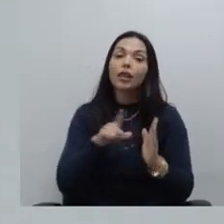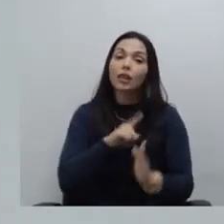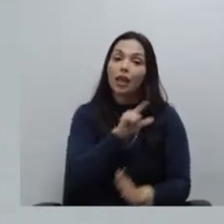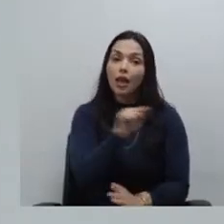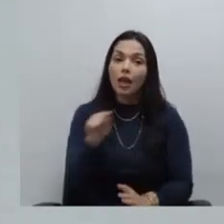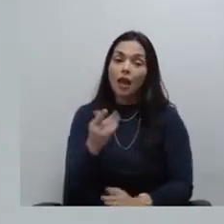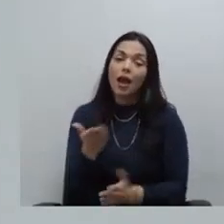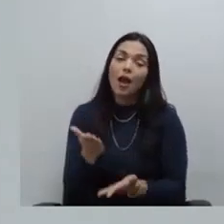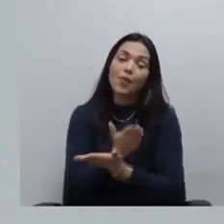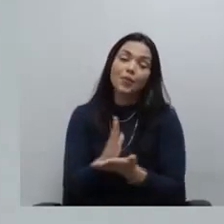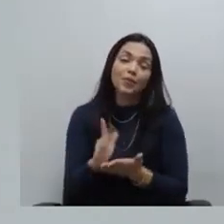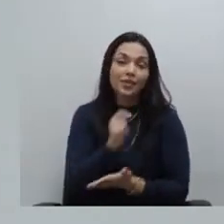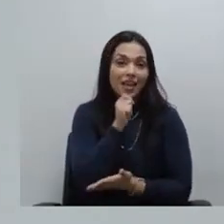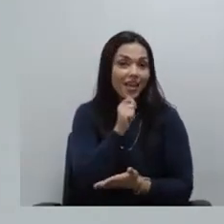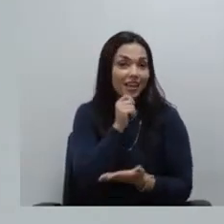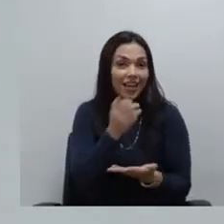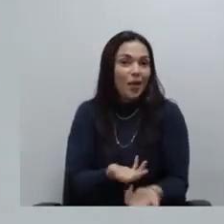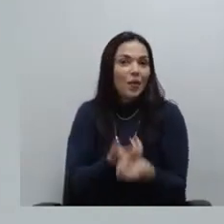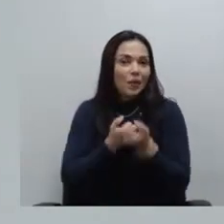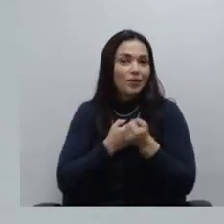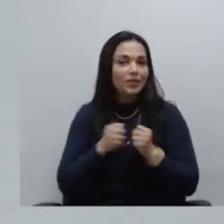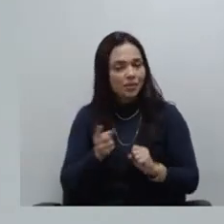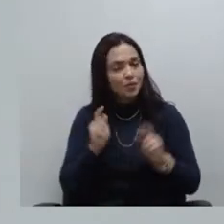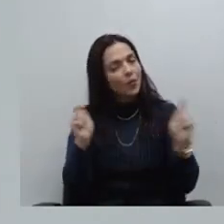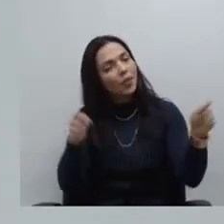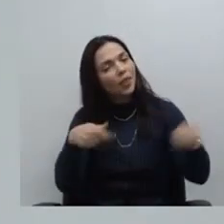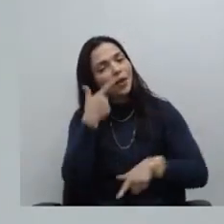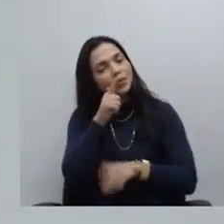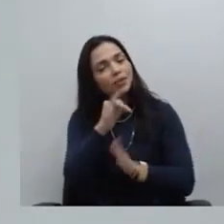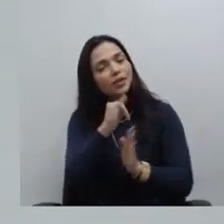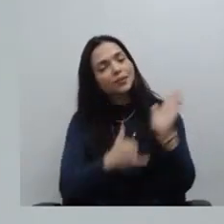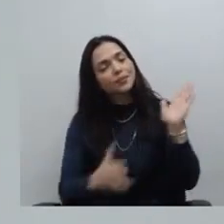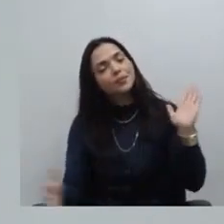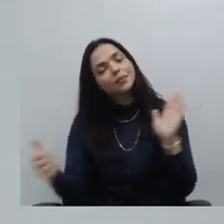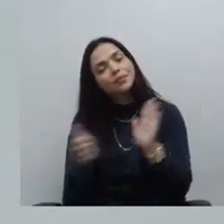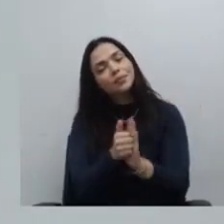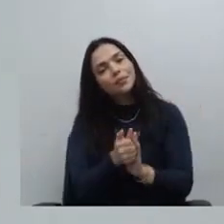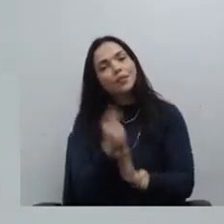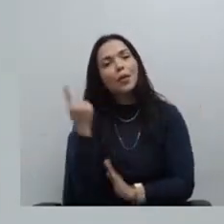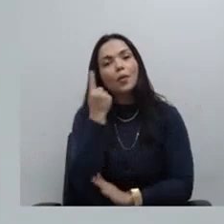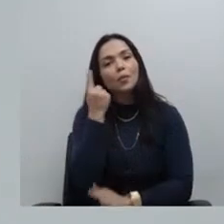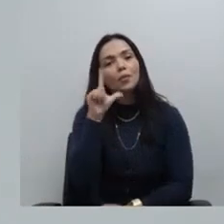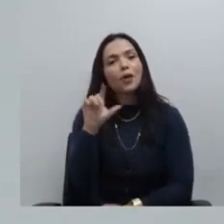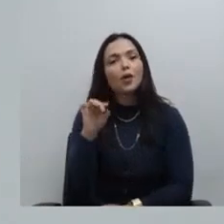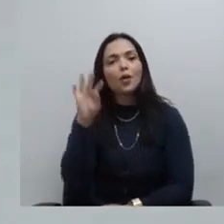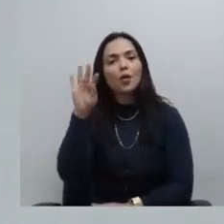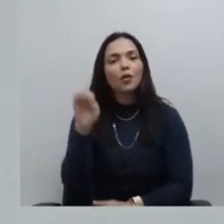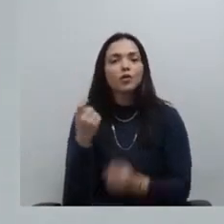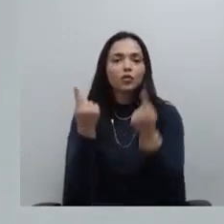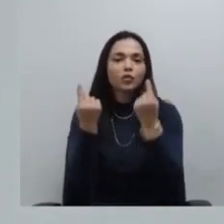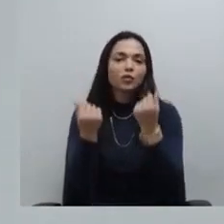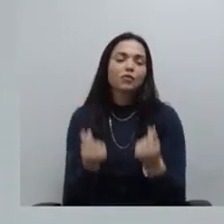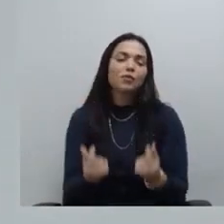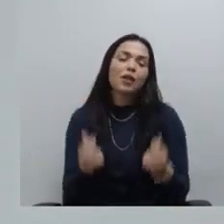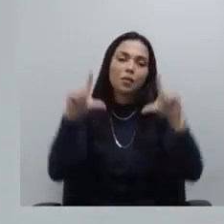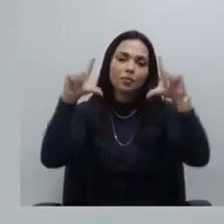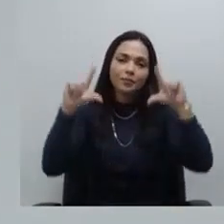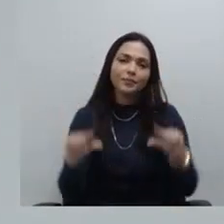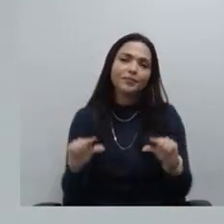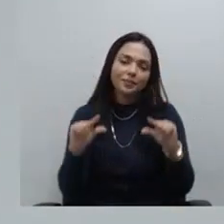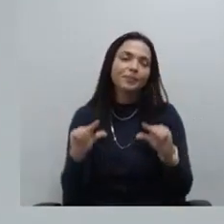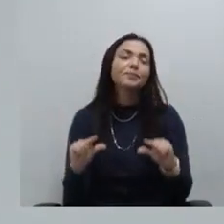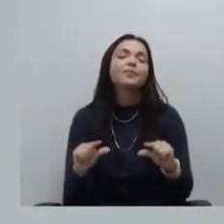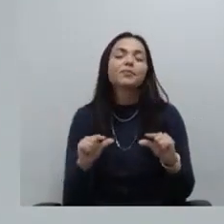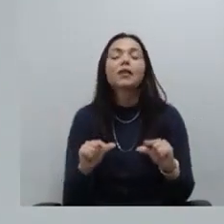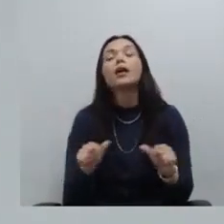com os pacotes possam adquirir suas inscrições ainda no primeiro lote com valores portanto menores